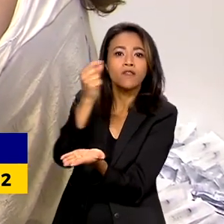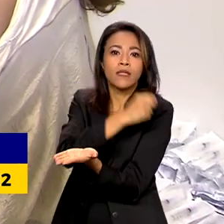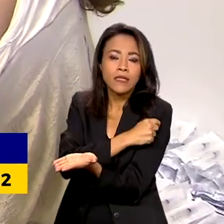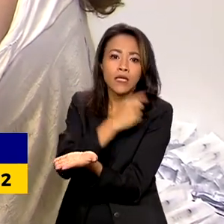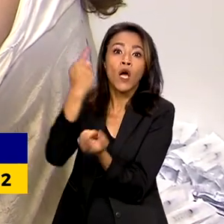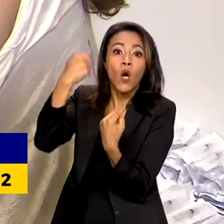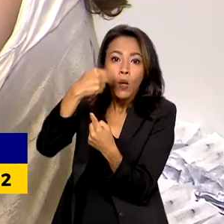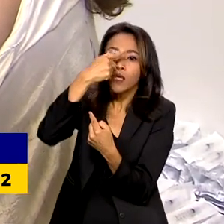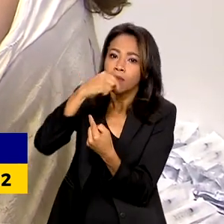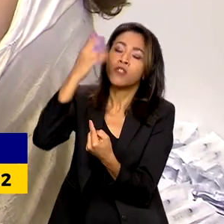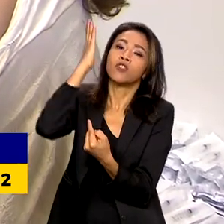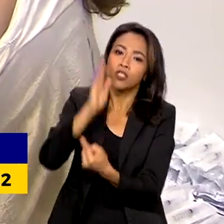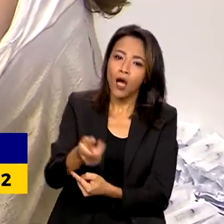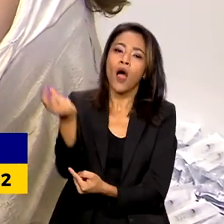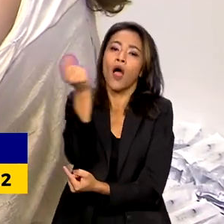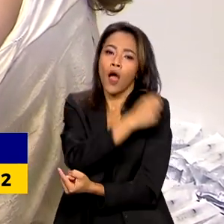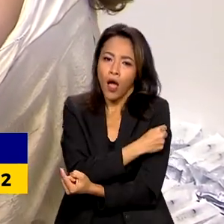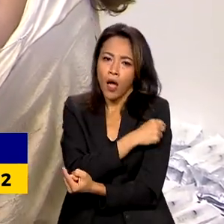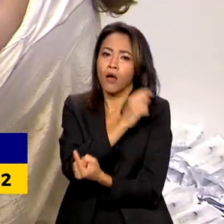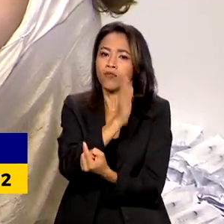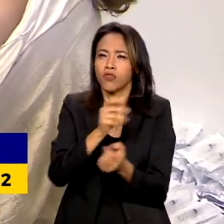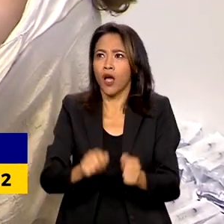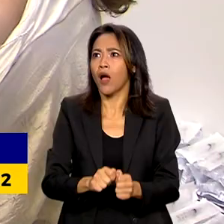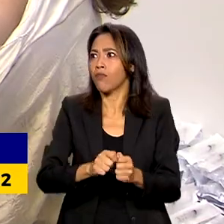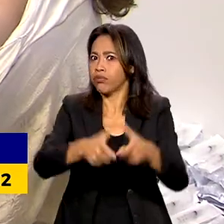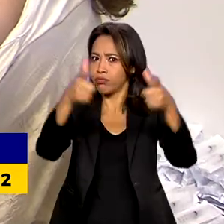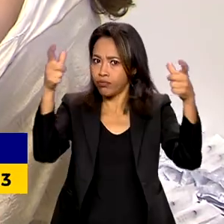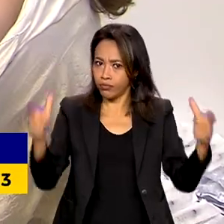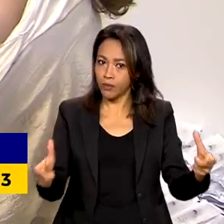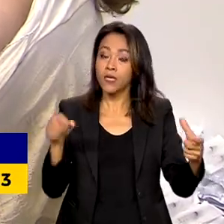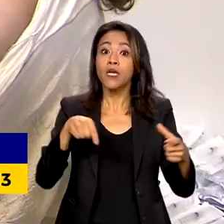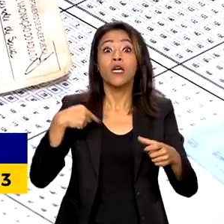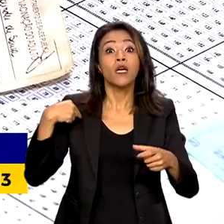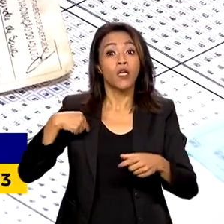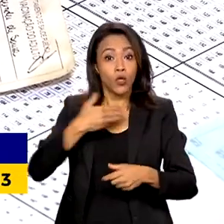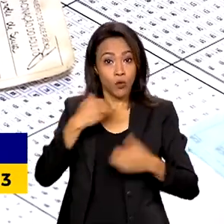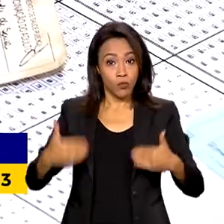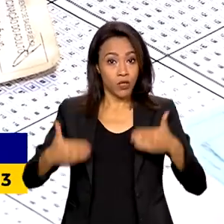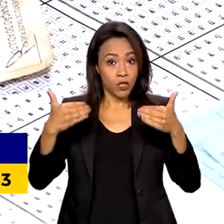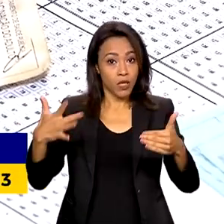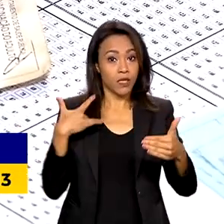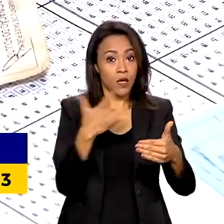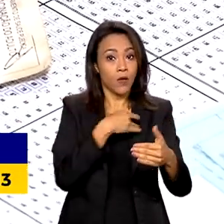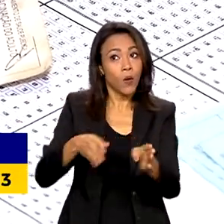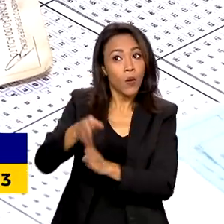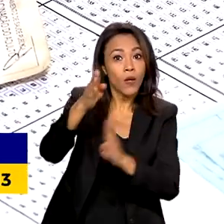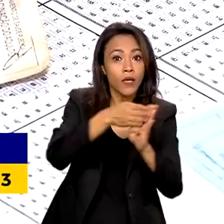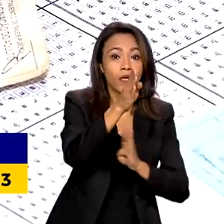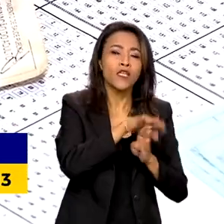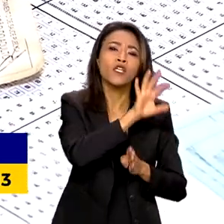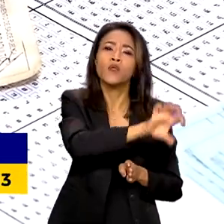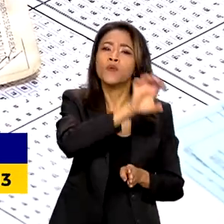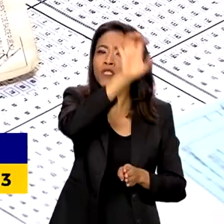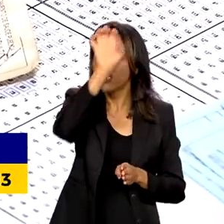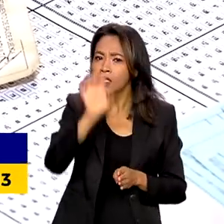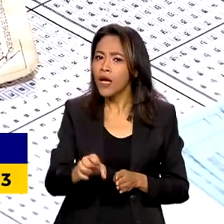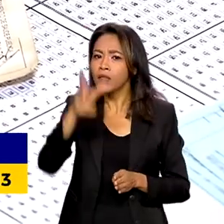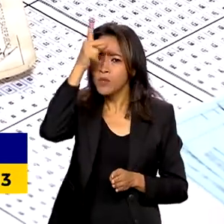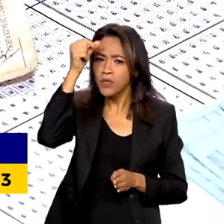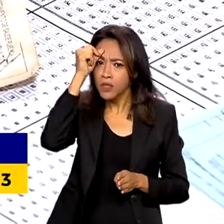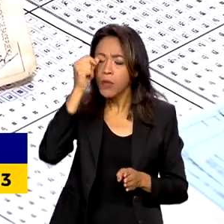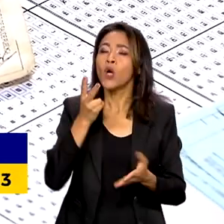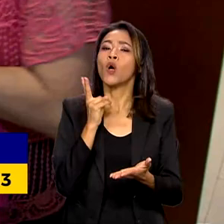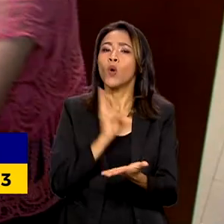aplicadas e o Ministério da Saúde orienta que estados e municípios estendam a vacinação enquanto